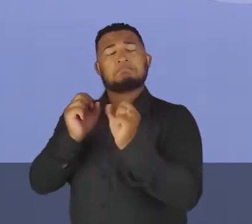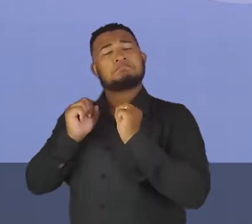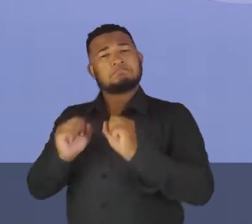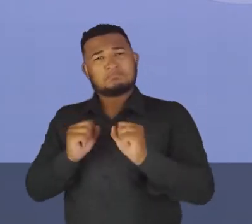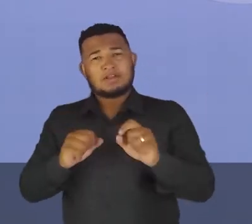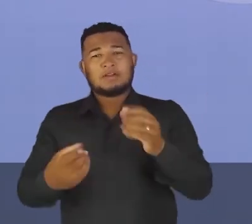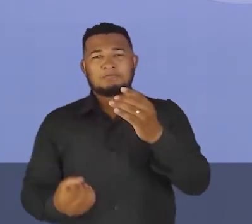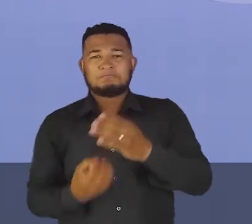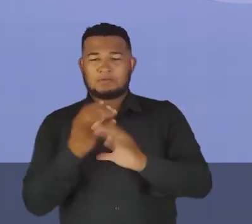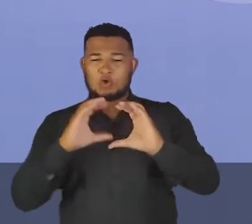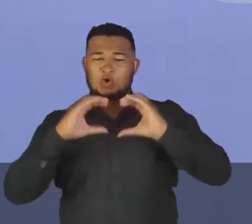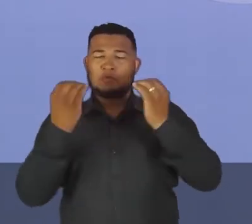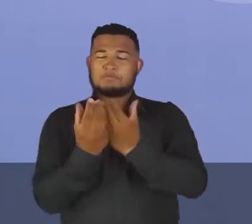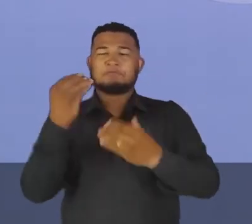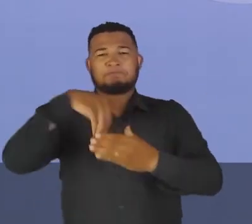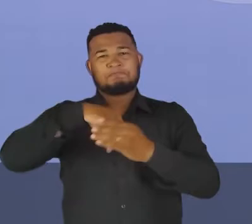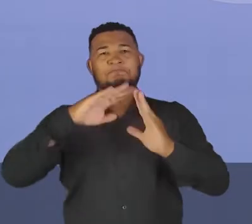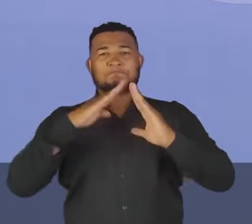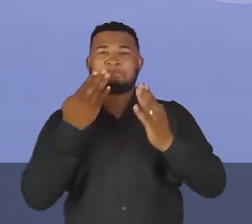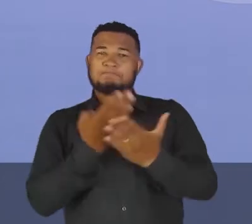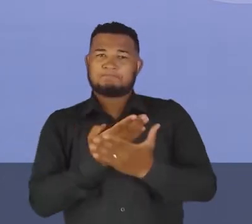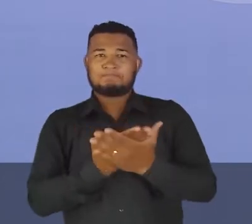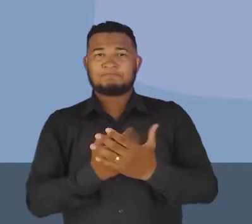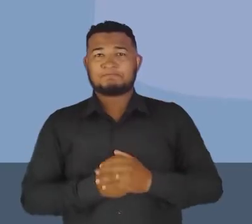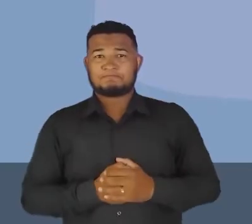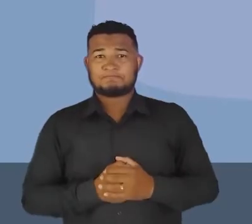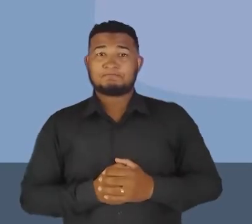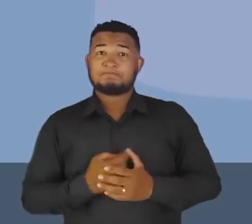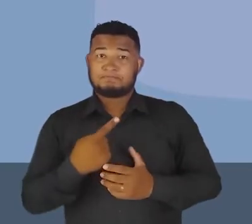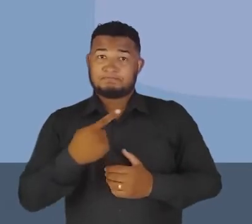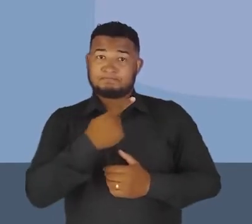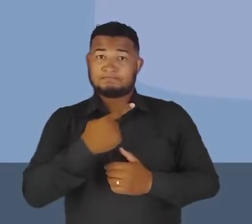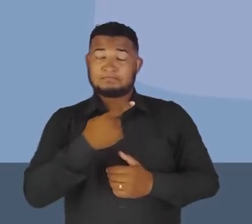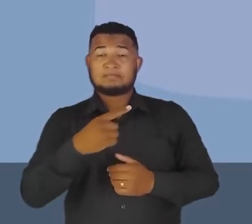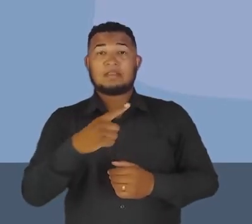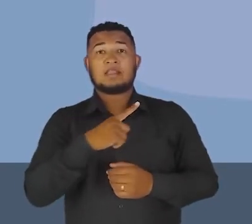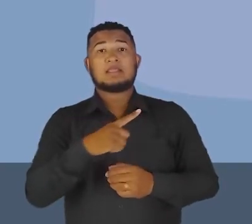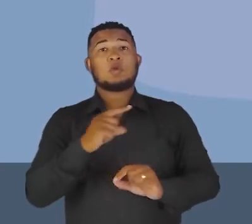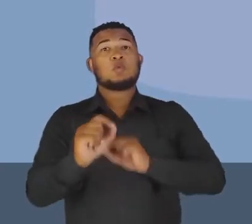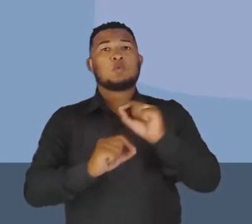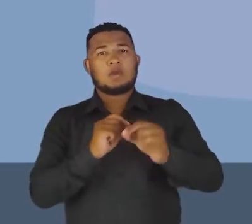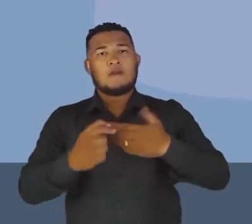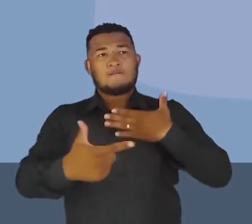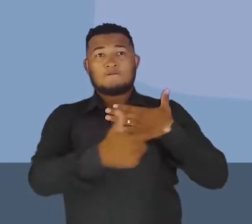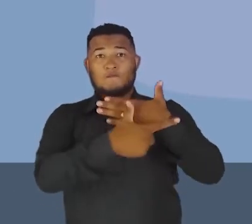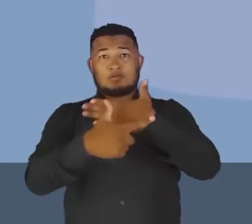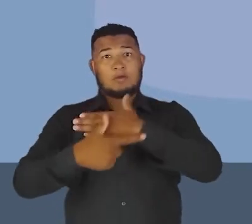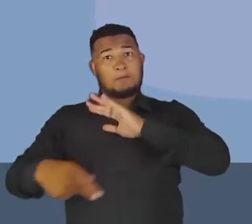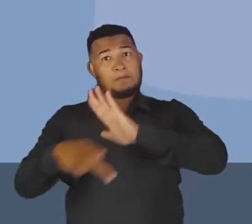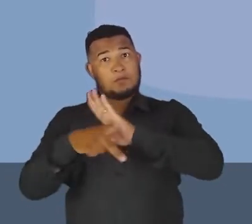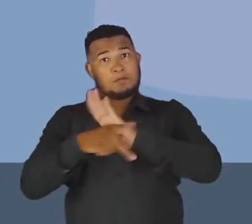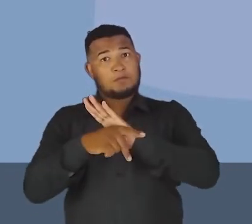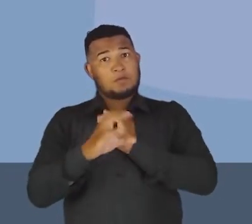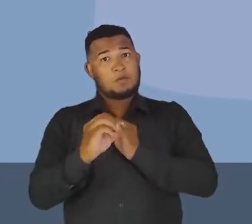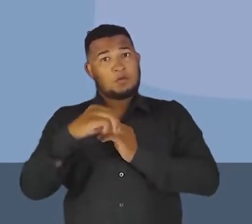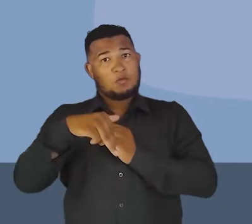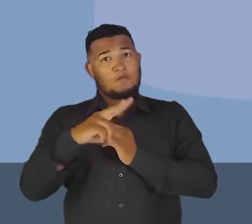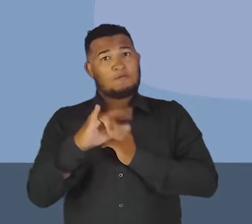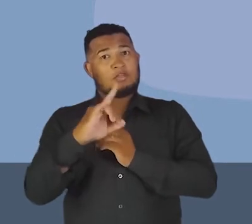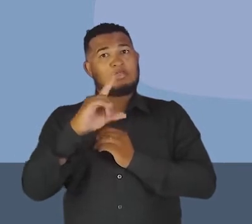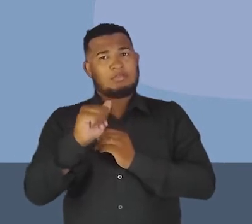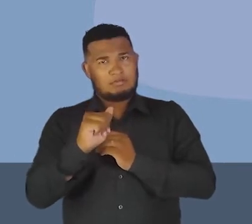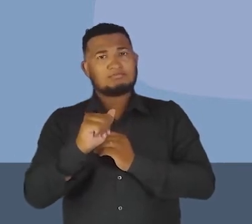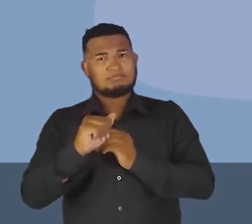dessa comissão dentro da escola, tá? Olha para a telinha ali. A gente tem, então, as funções da convida. As funções da convida, ela